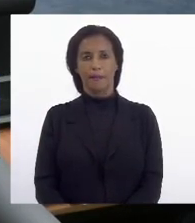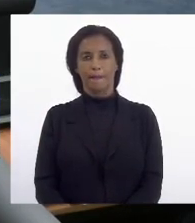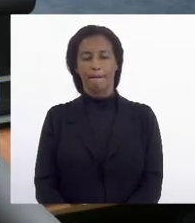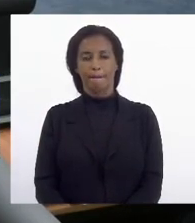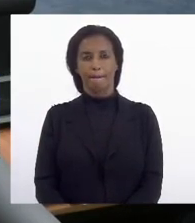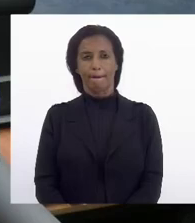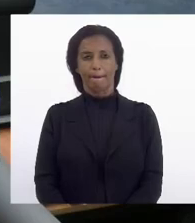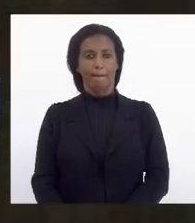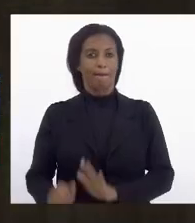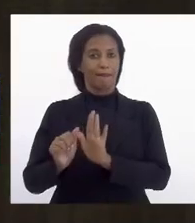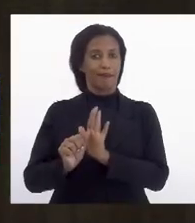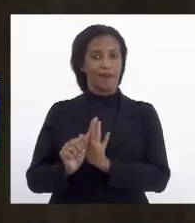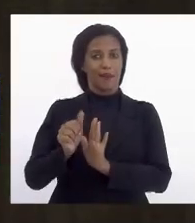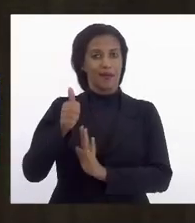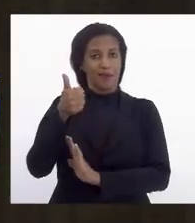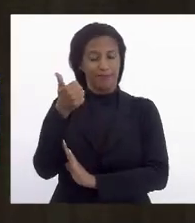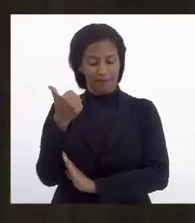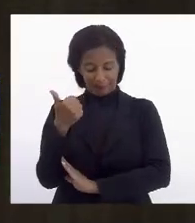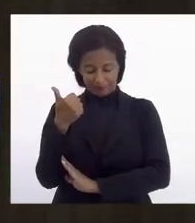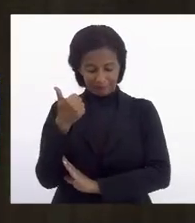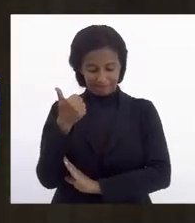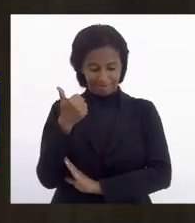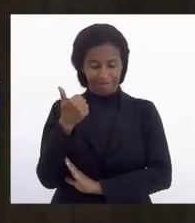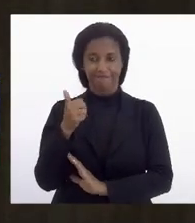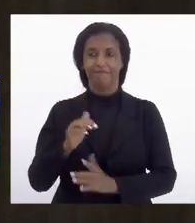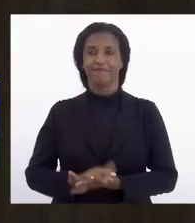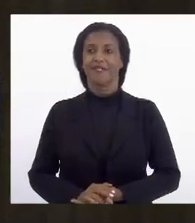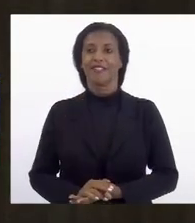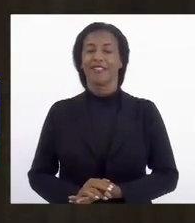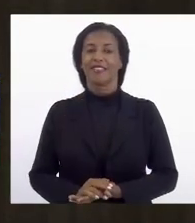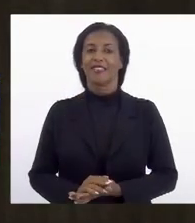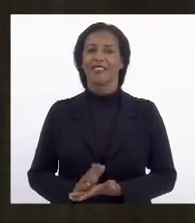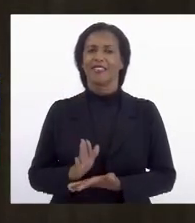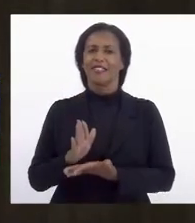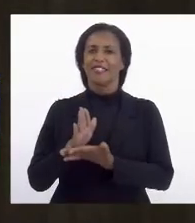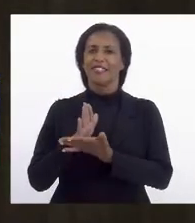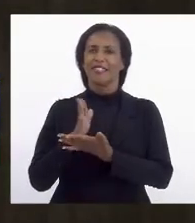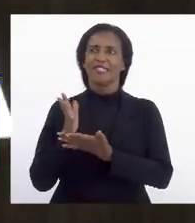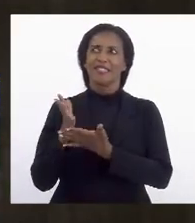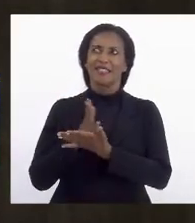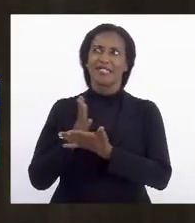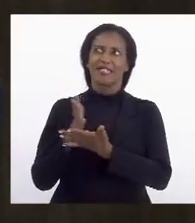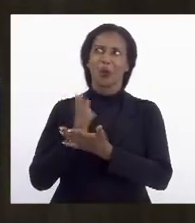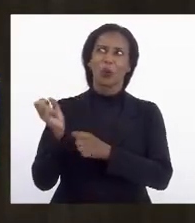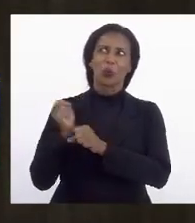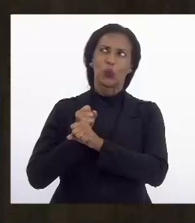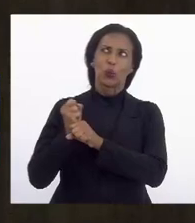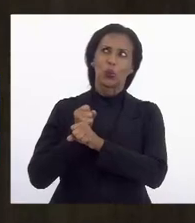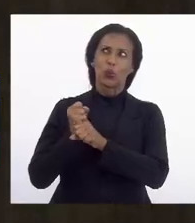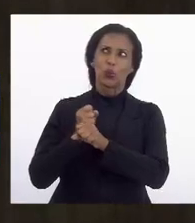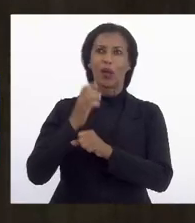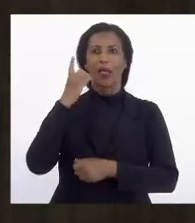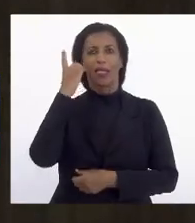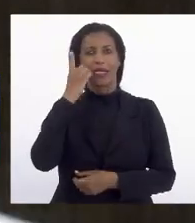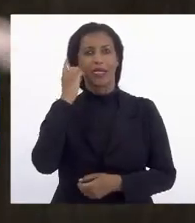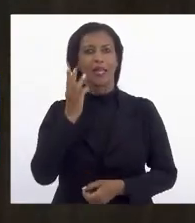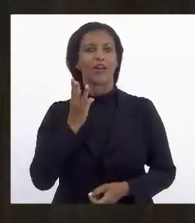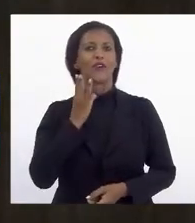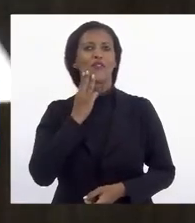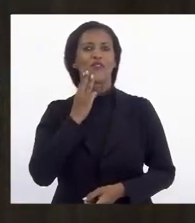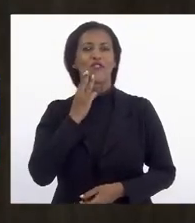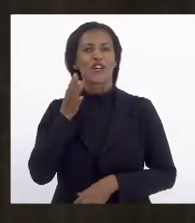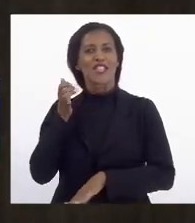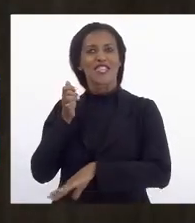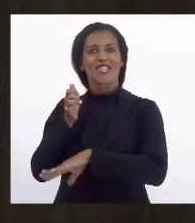pela primeira vez acho que em alguns milênios o deputado Valdeck se